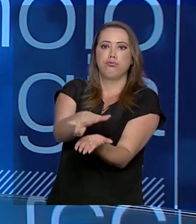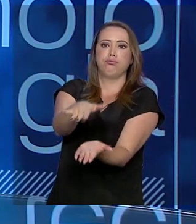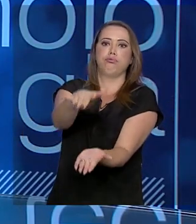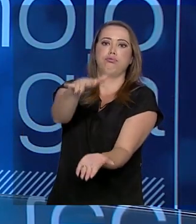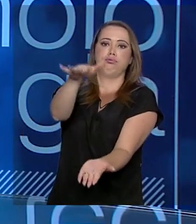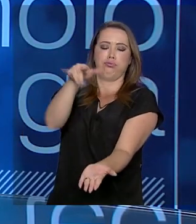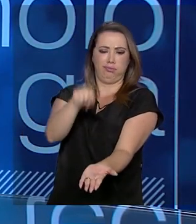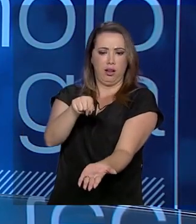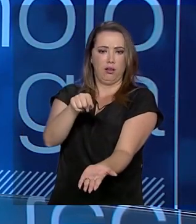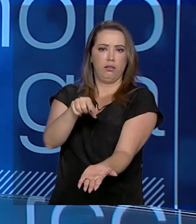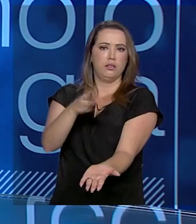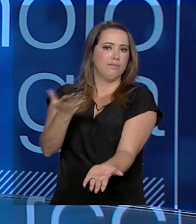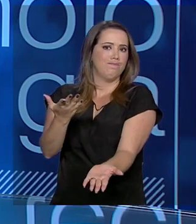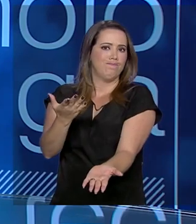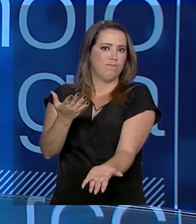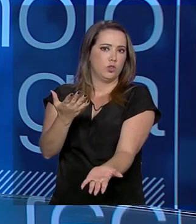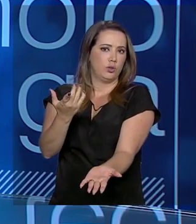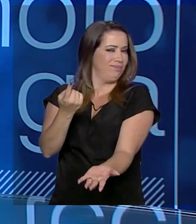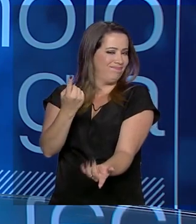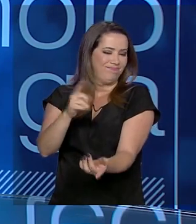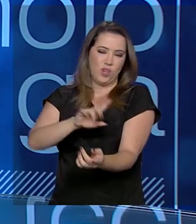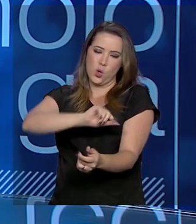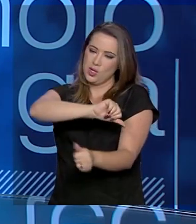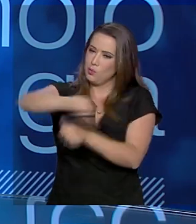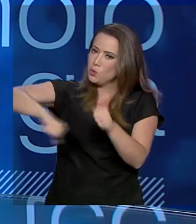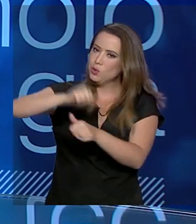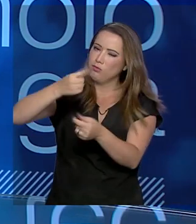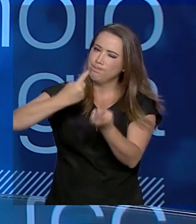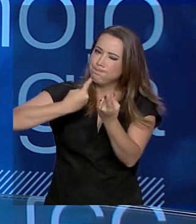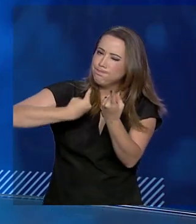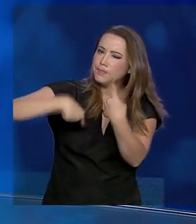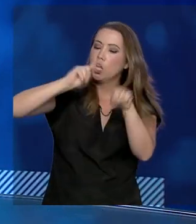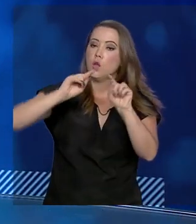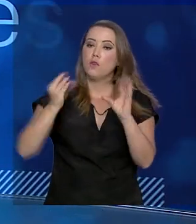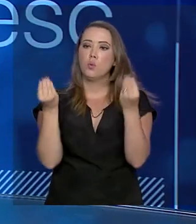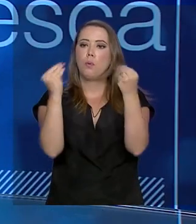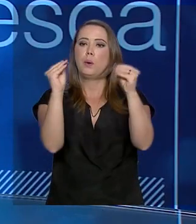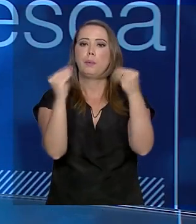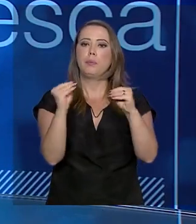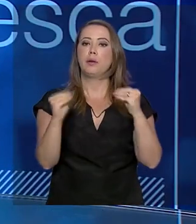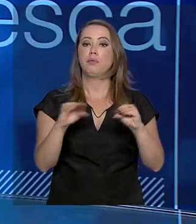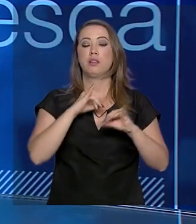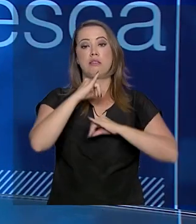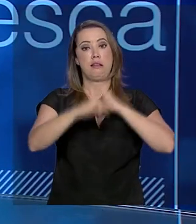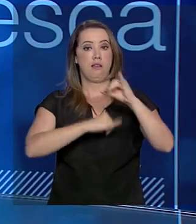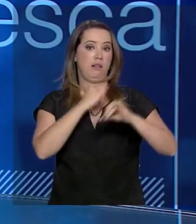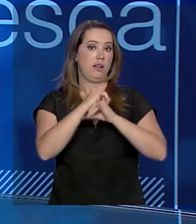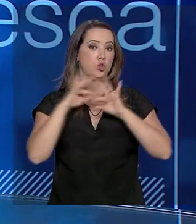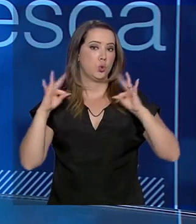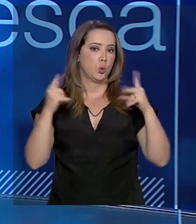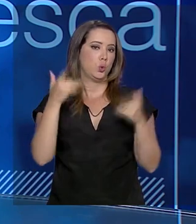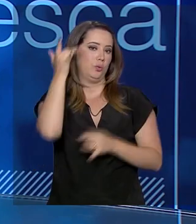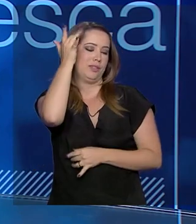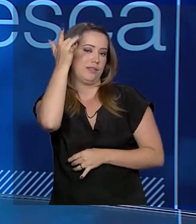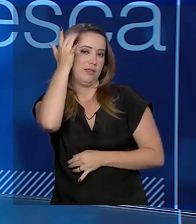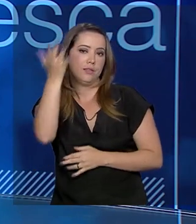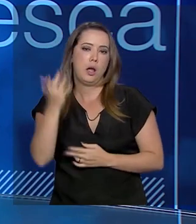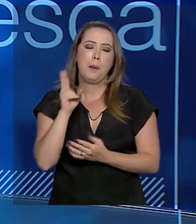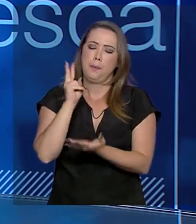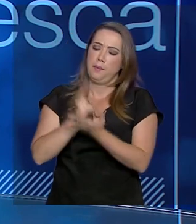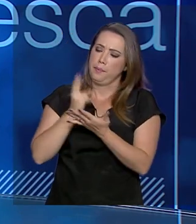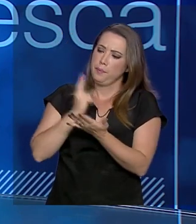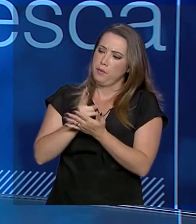fazendo, na verdade, uma revolução digital dentro da Secretaria para trazer essa facilidade. Ainda que o